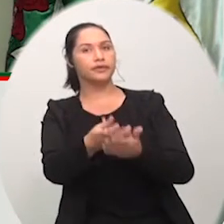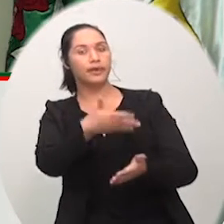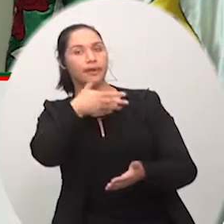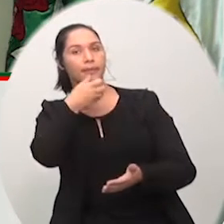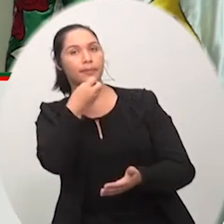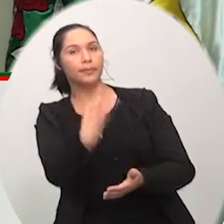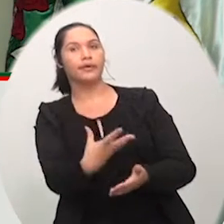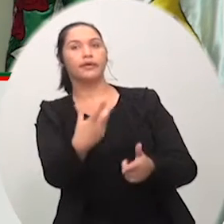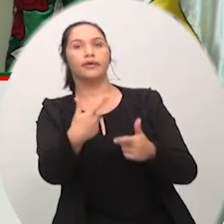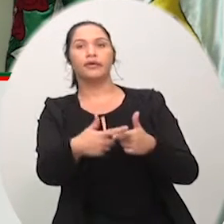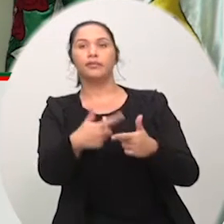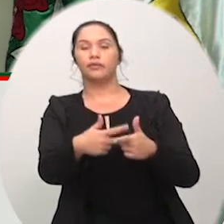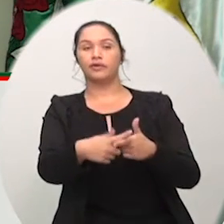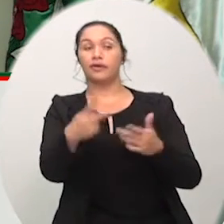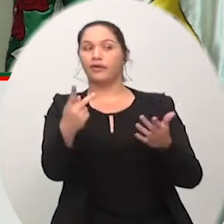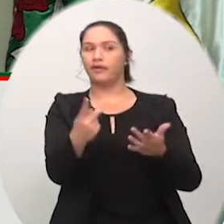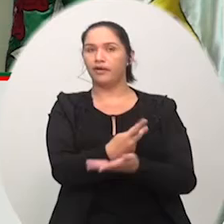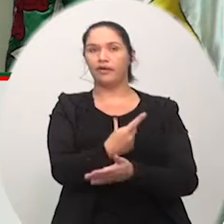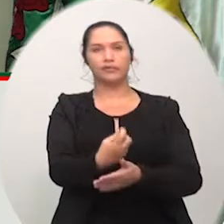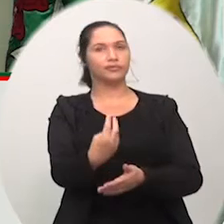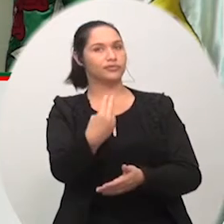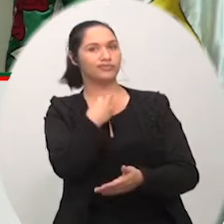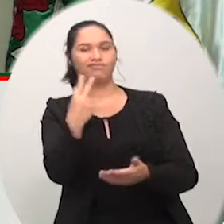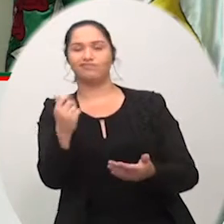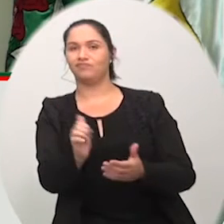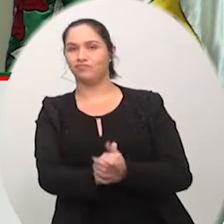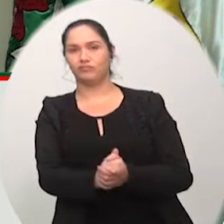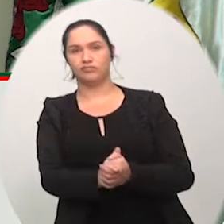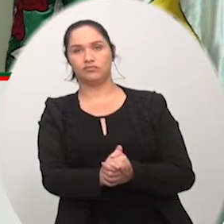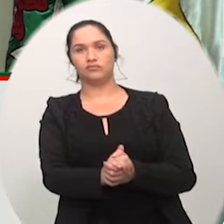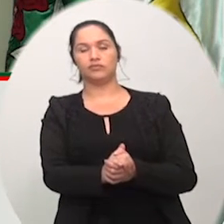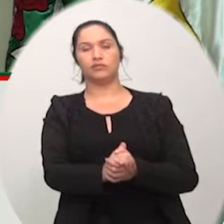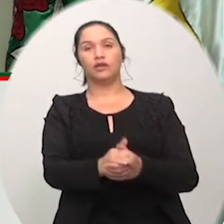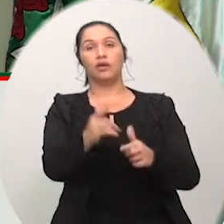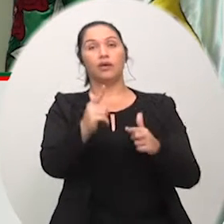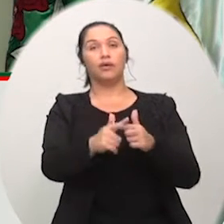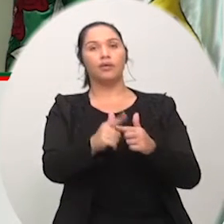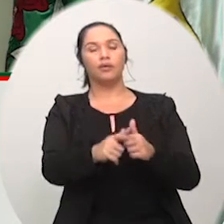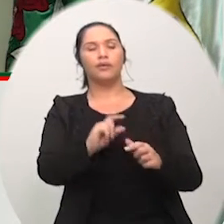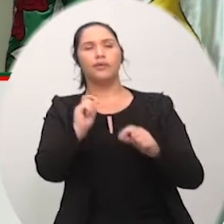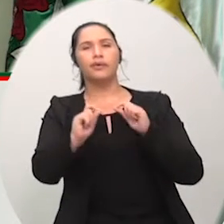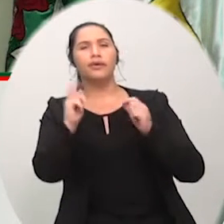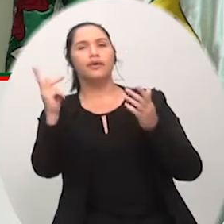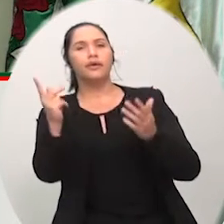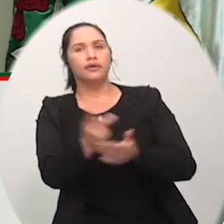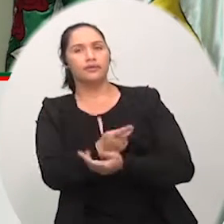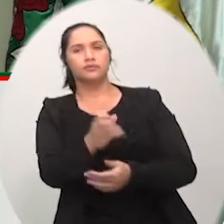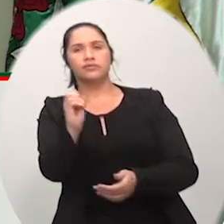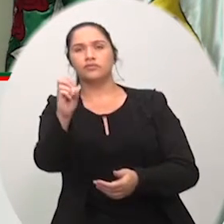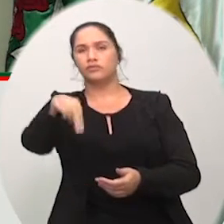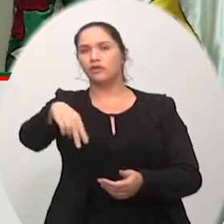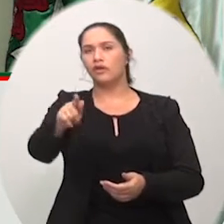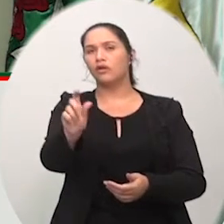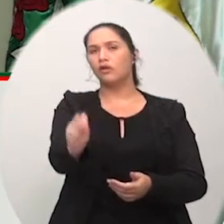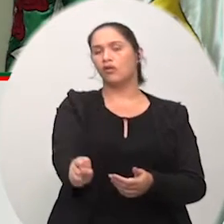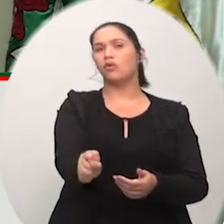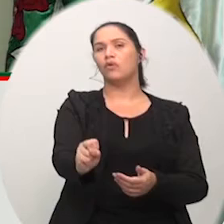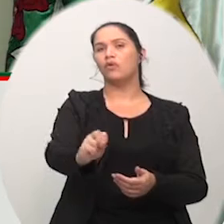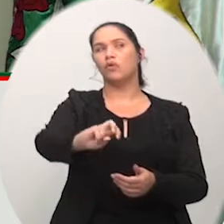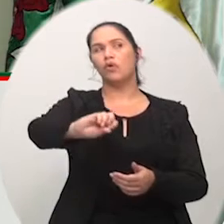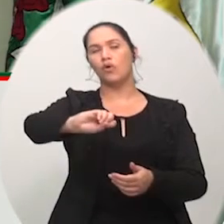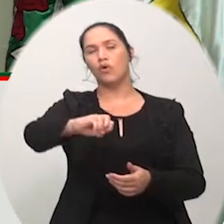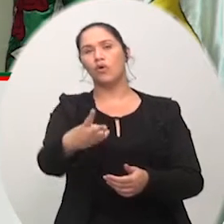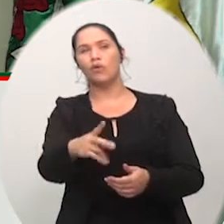dessas ONGs e organizações sociais, se dá por muito tempo. Haja vista, o projeto nós já aprovamos aqui